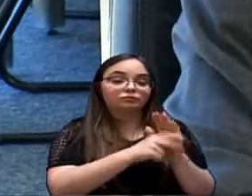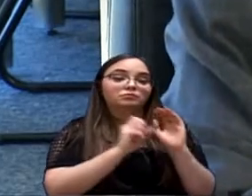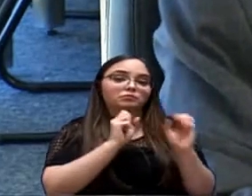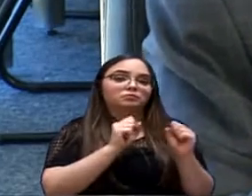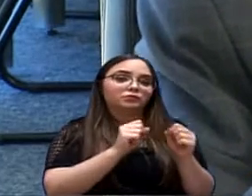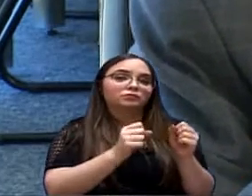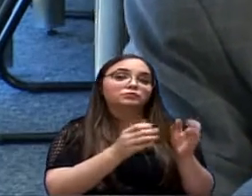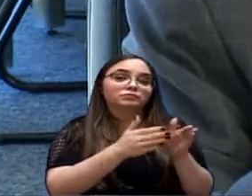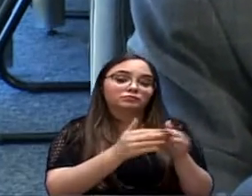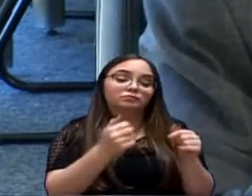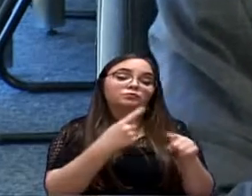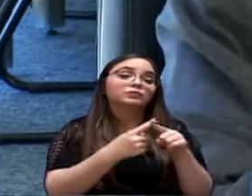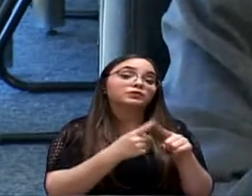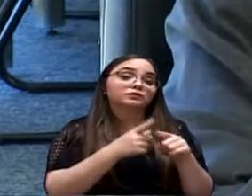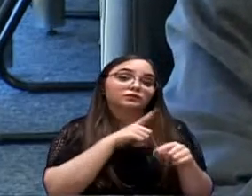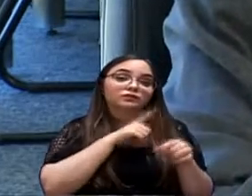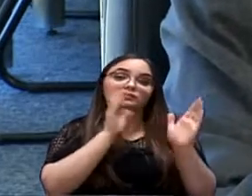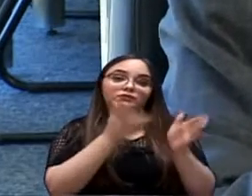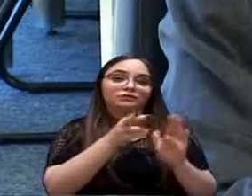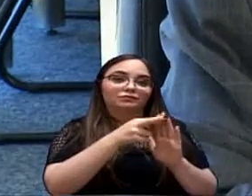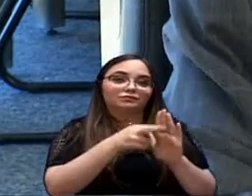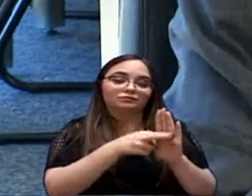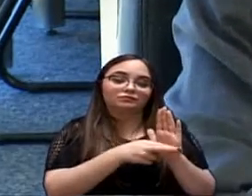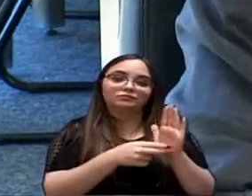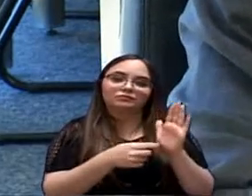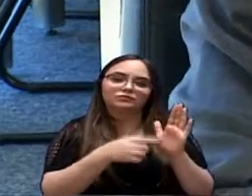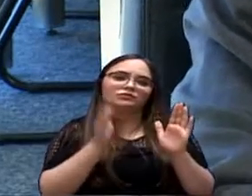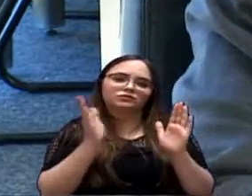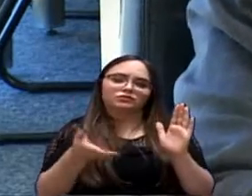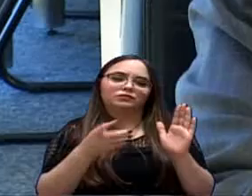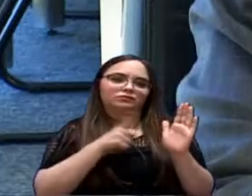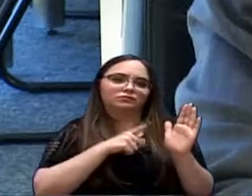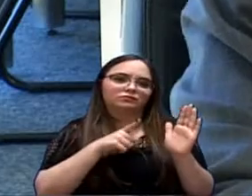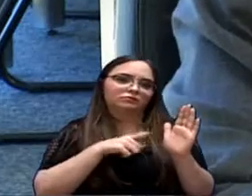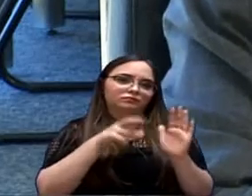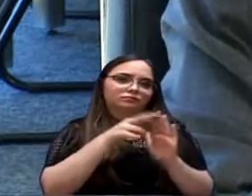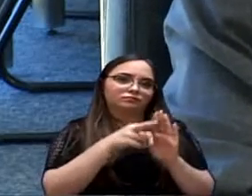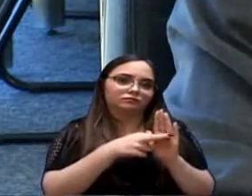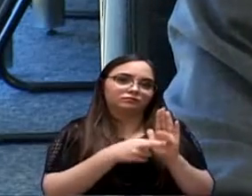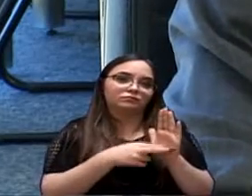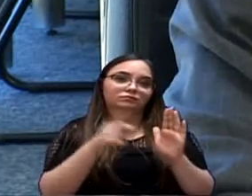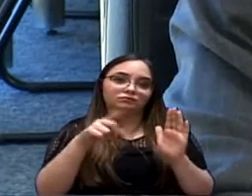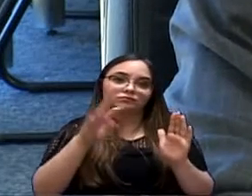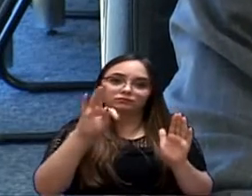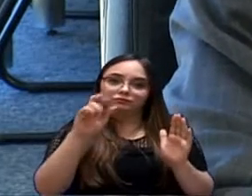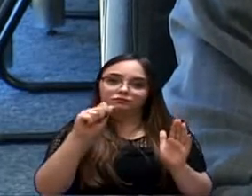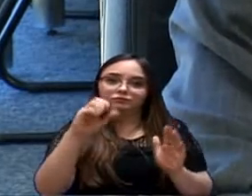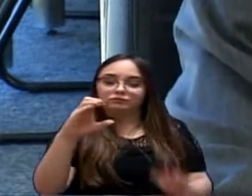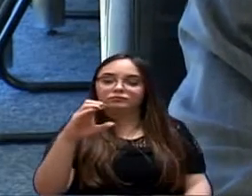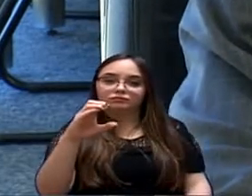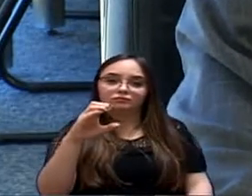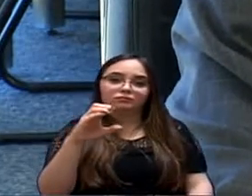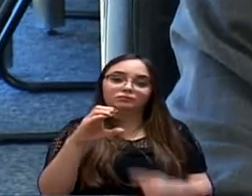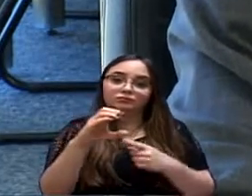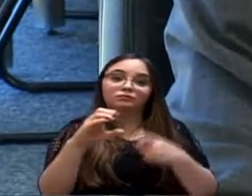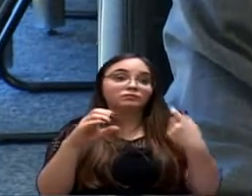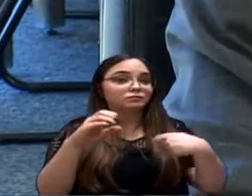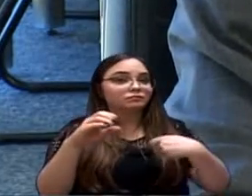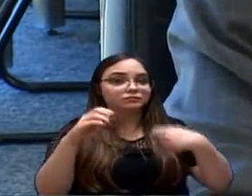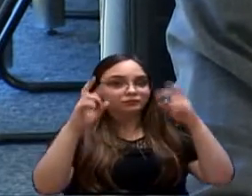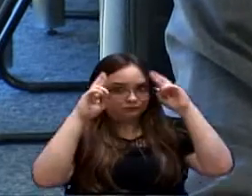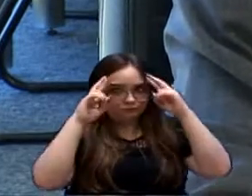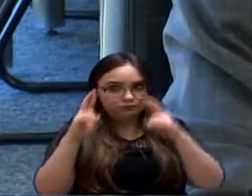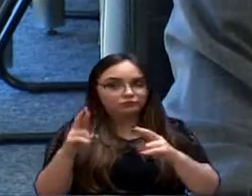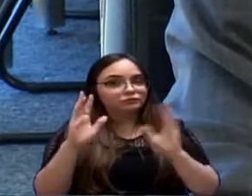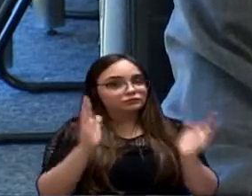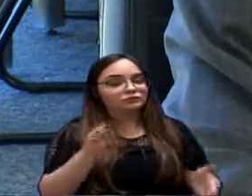pedir, porque já existe uma regra com relação a isso, na verdade, já existe uma regra com relação a isso, que é o TAC, que tem que ser respeitado, que é